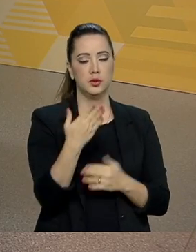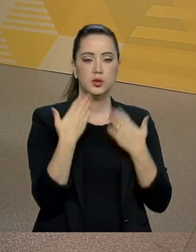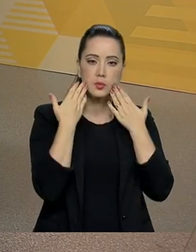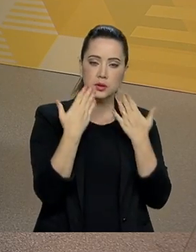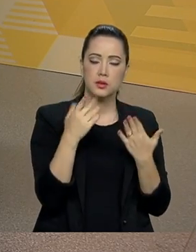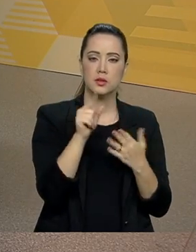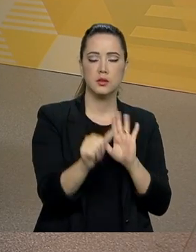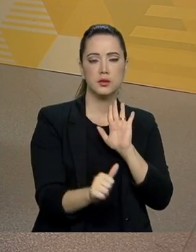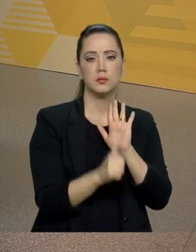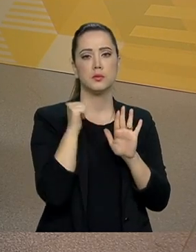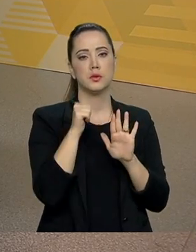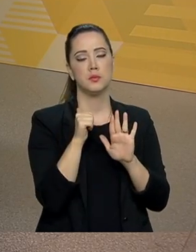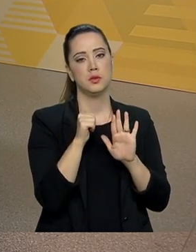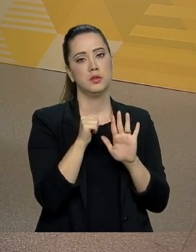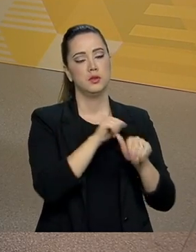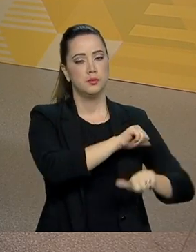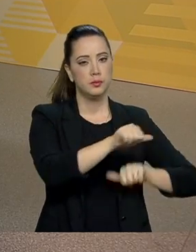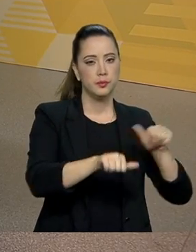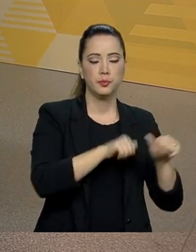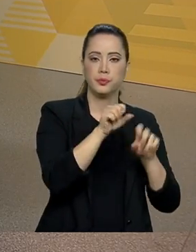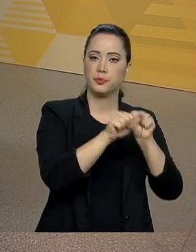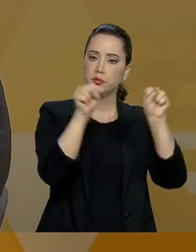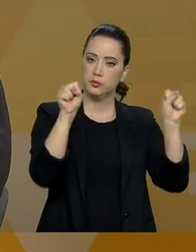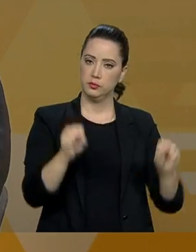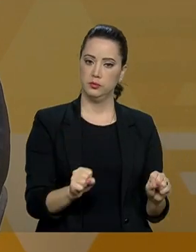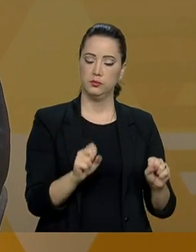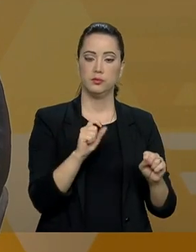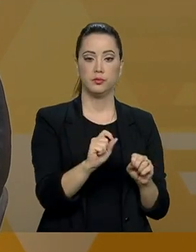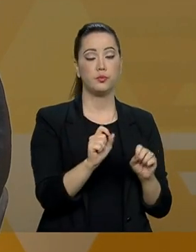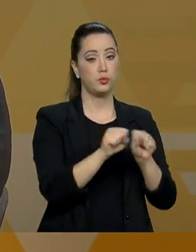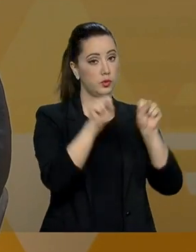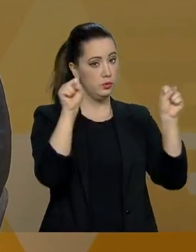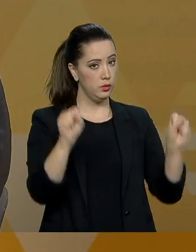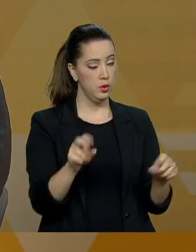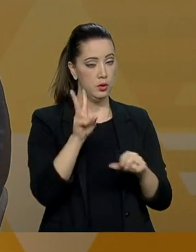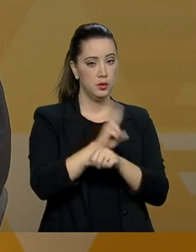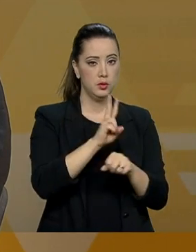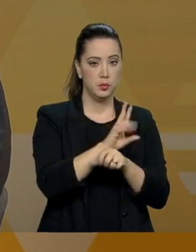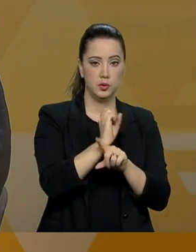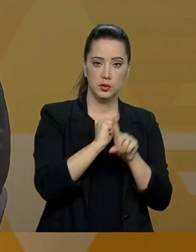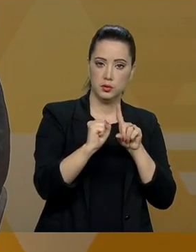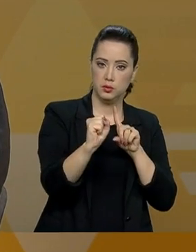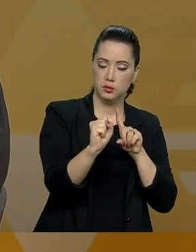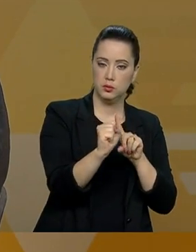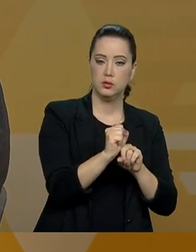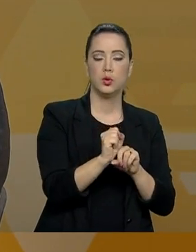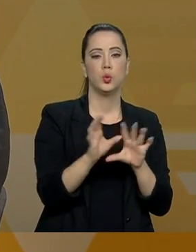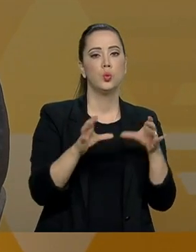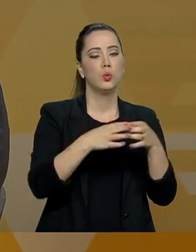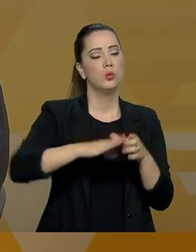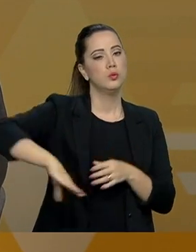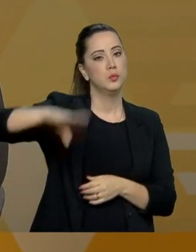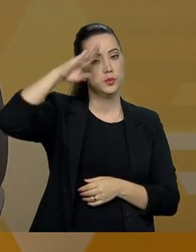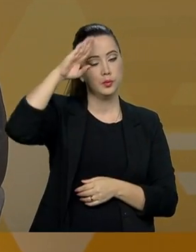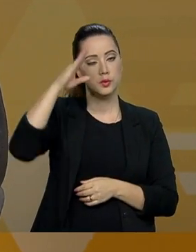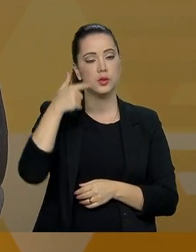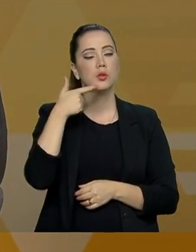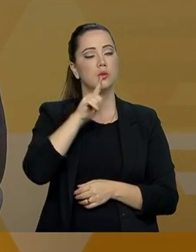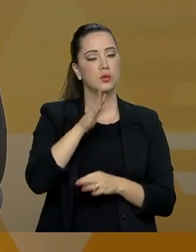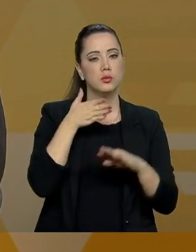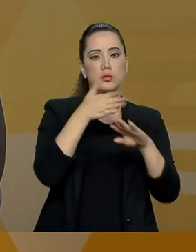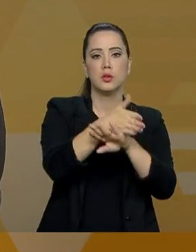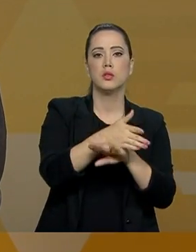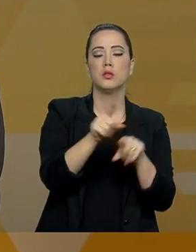que essa é a primeira reestruturação que é feita no sistema de proteção social dos militares, que alcança